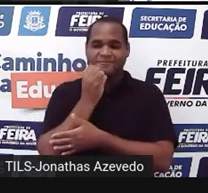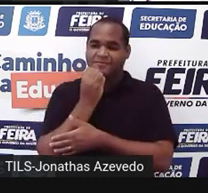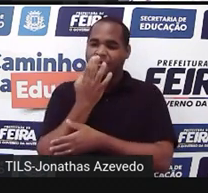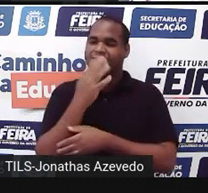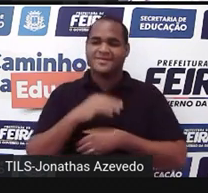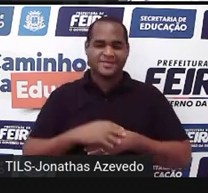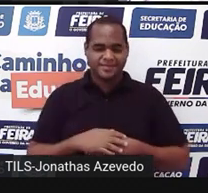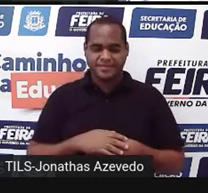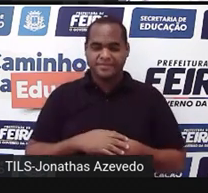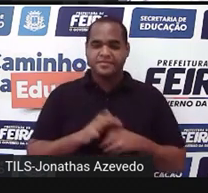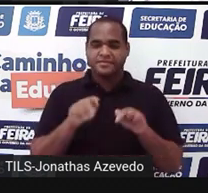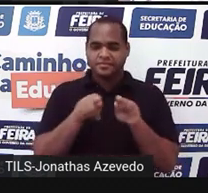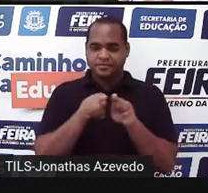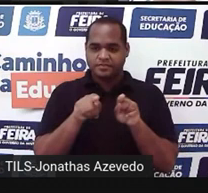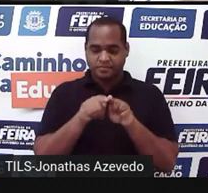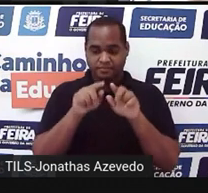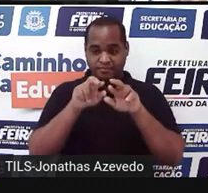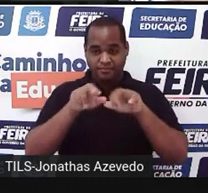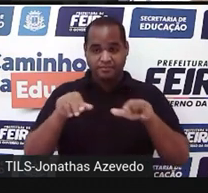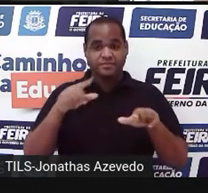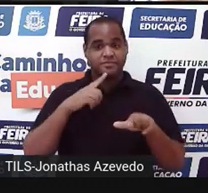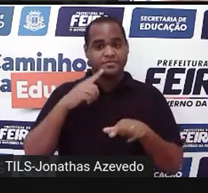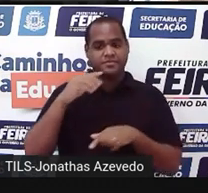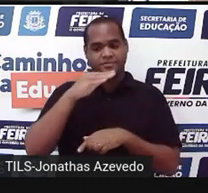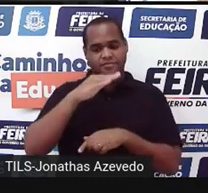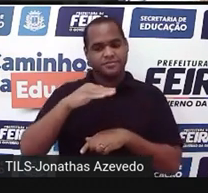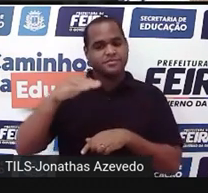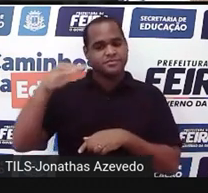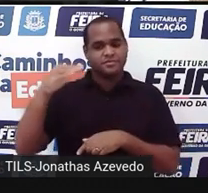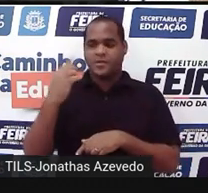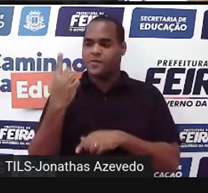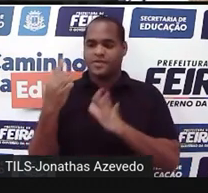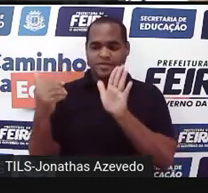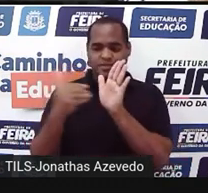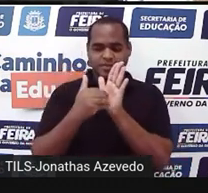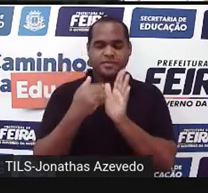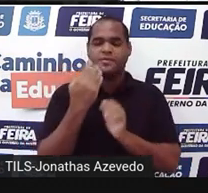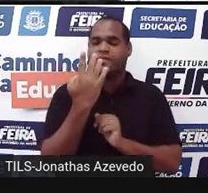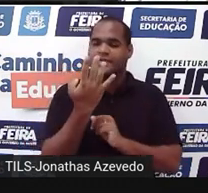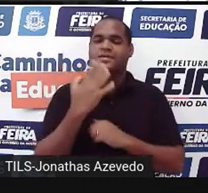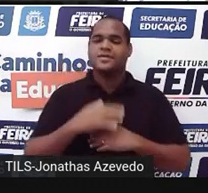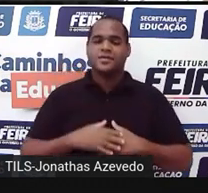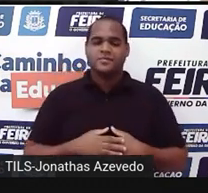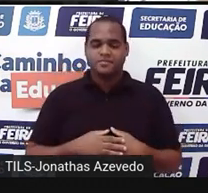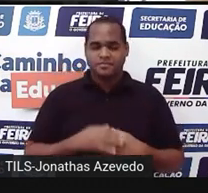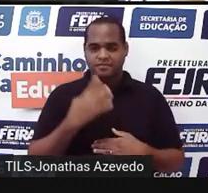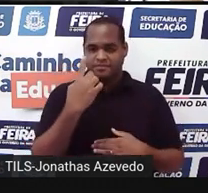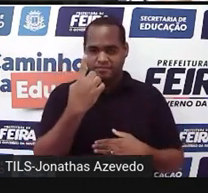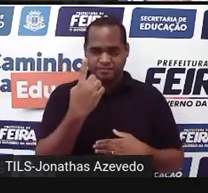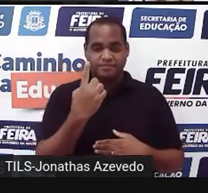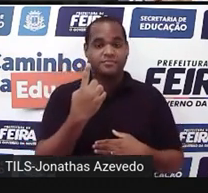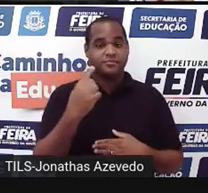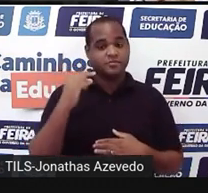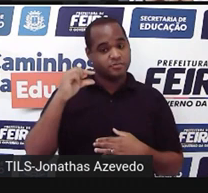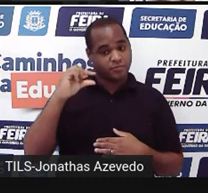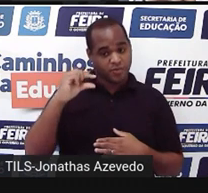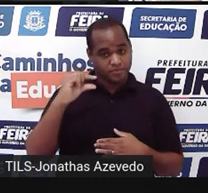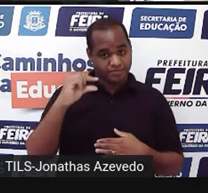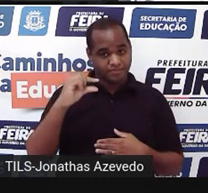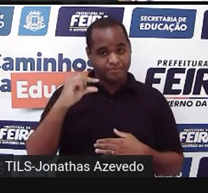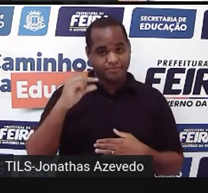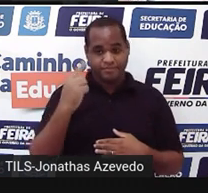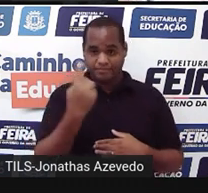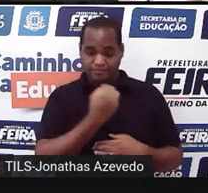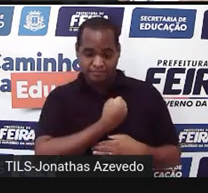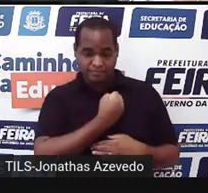aí a gente traz, como sempre, essa nossa escala que vai de 1 a 4, tá? Em vermelho sempre aparece o número 1 para